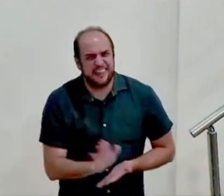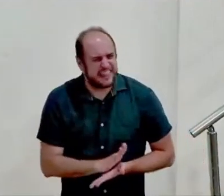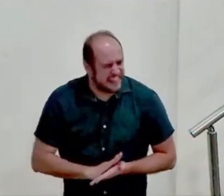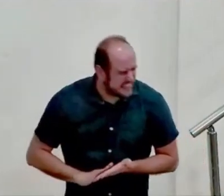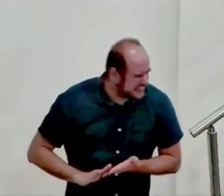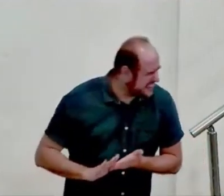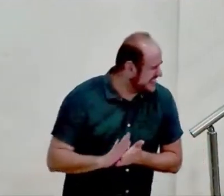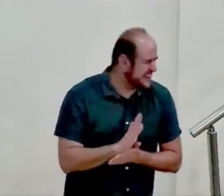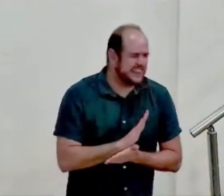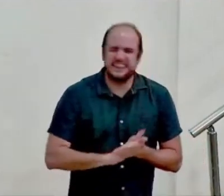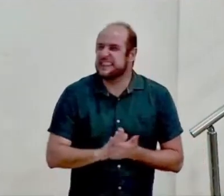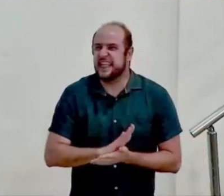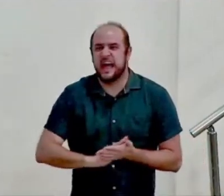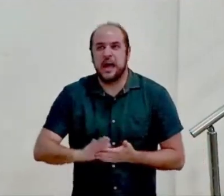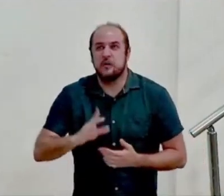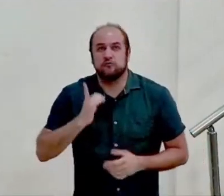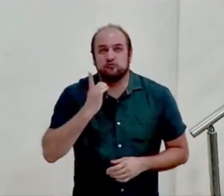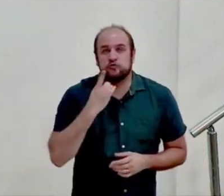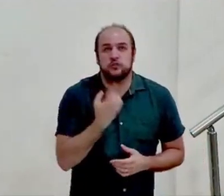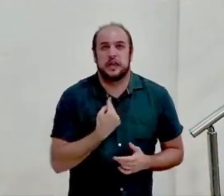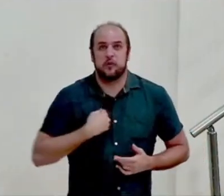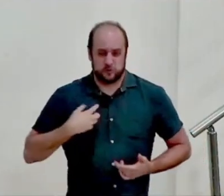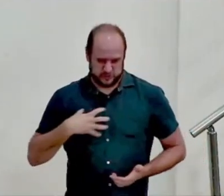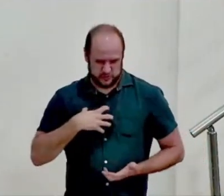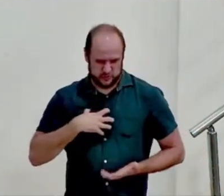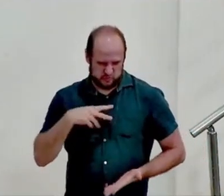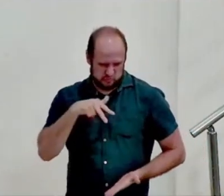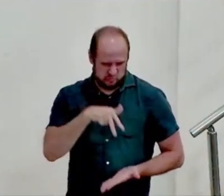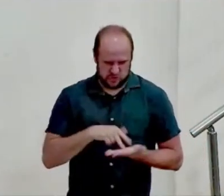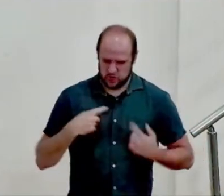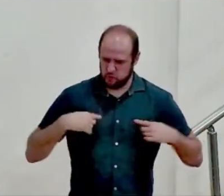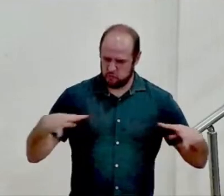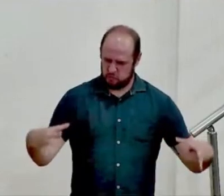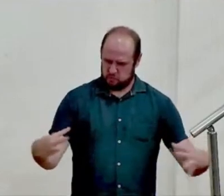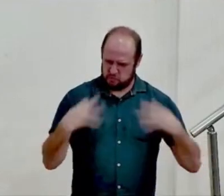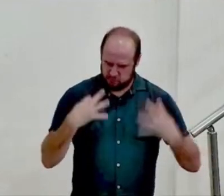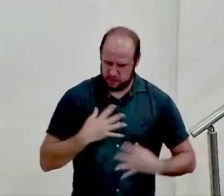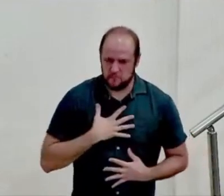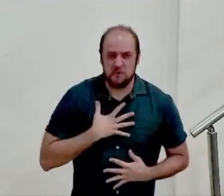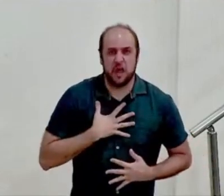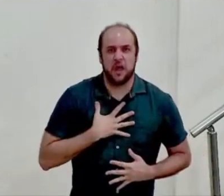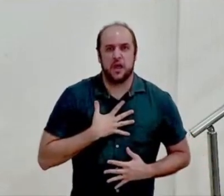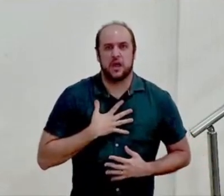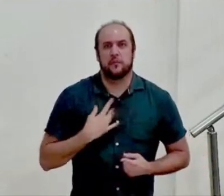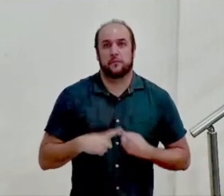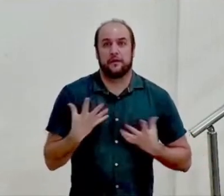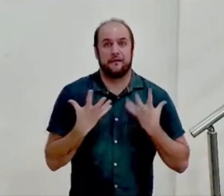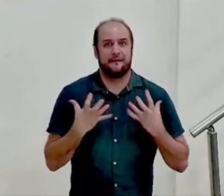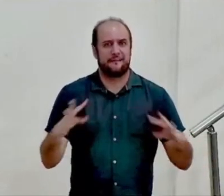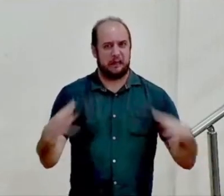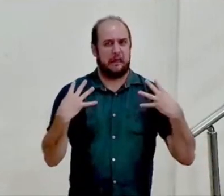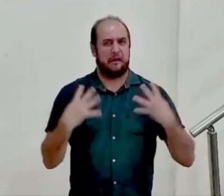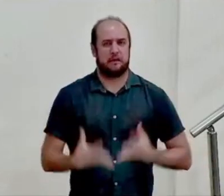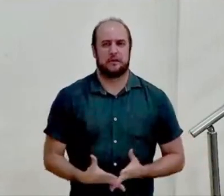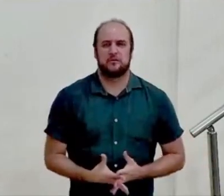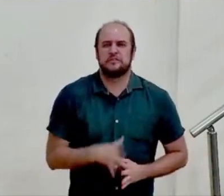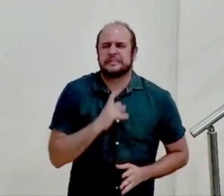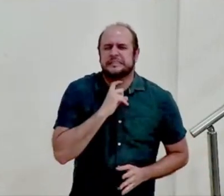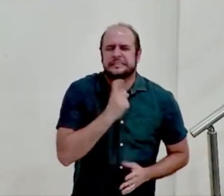momento de me colocar no centro das atenções porque eu quero estar no centro nenhum